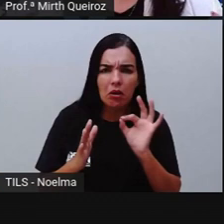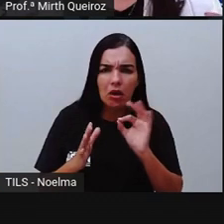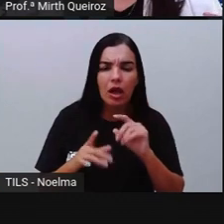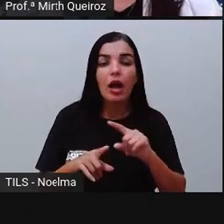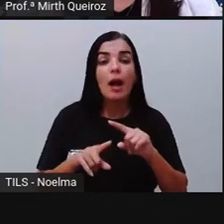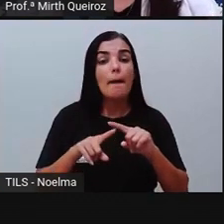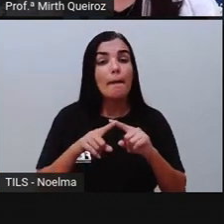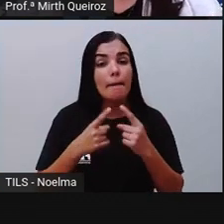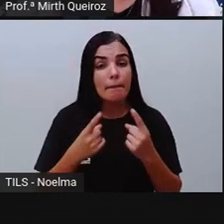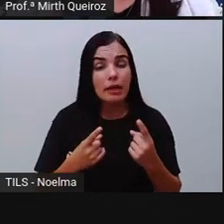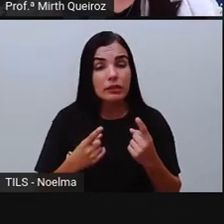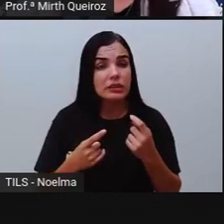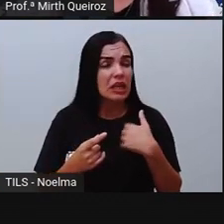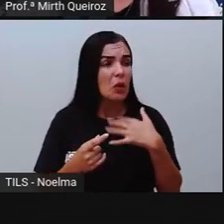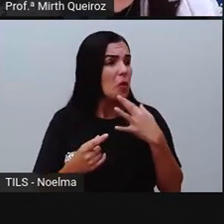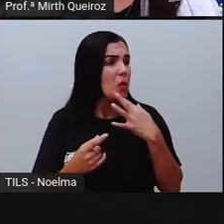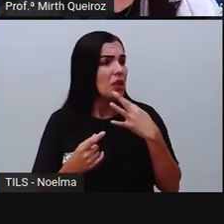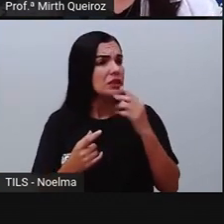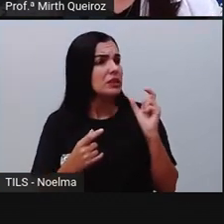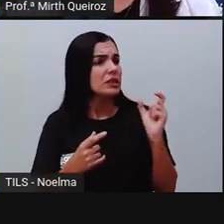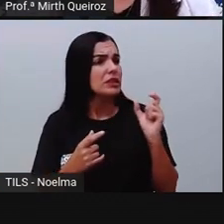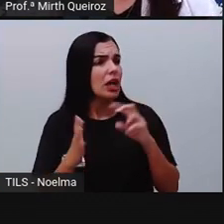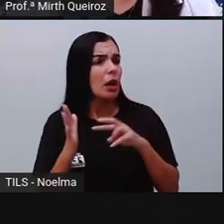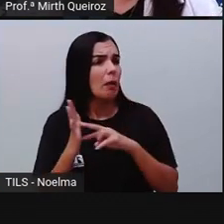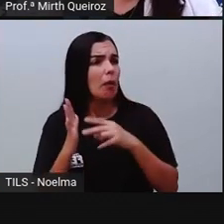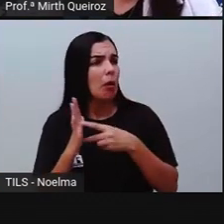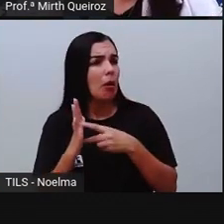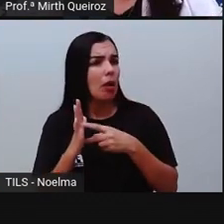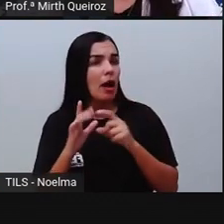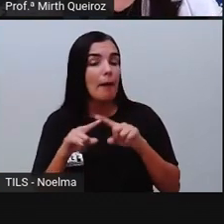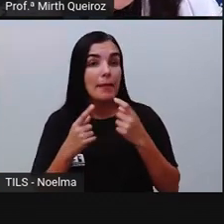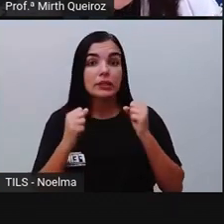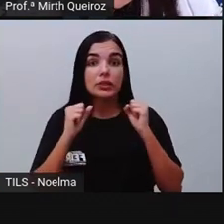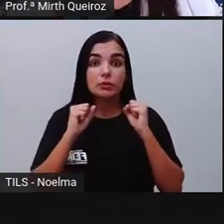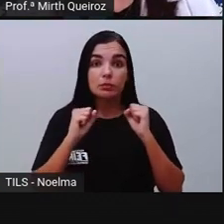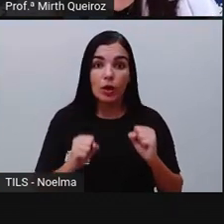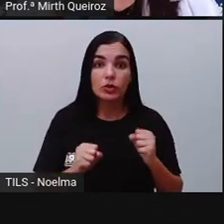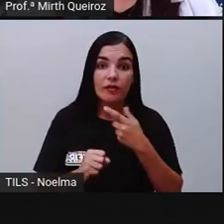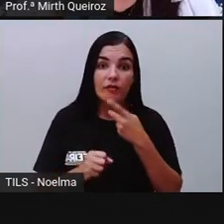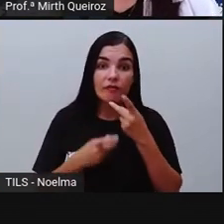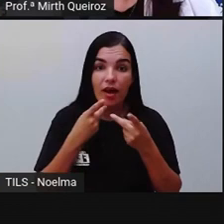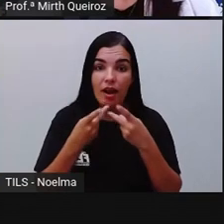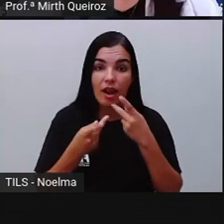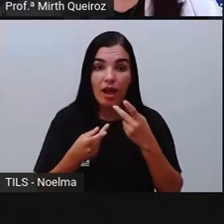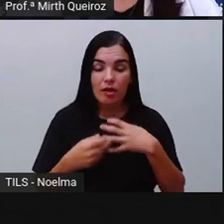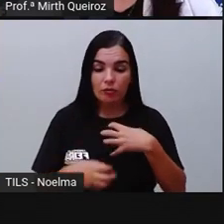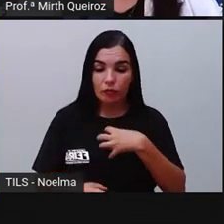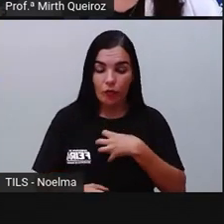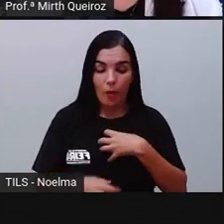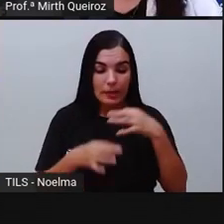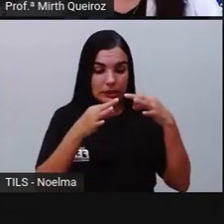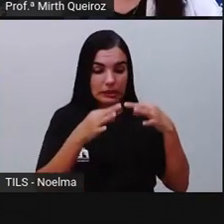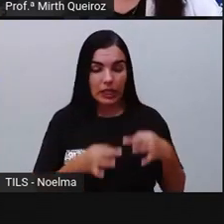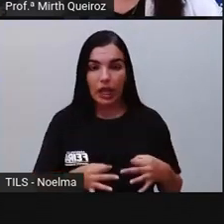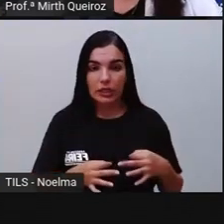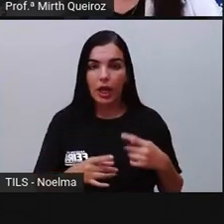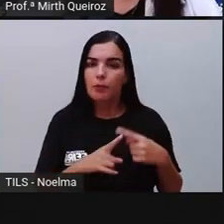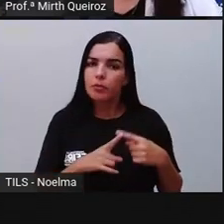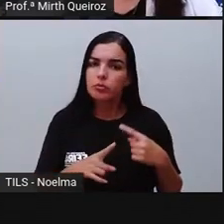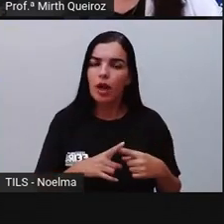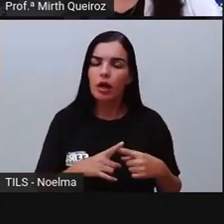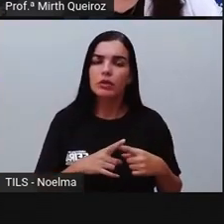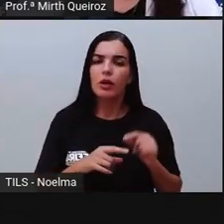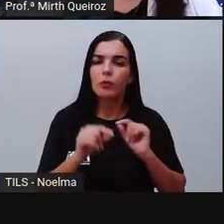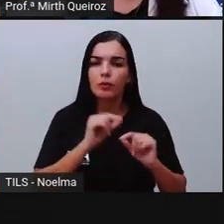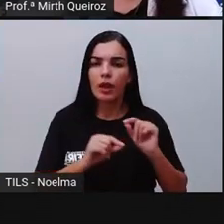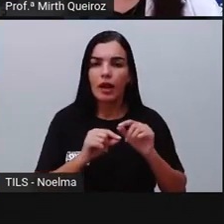mesmo que a gente desconheça, não conheça o significado dessa palavra, a gente consegue pronunciar de forma correta por conta dessa acentuação.